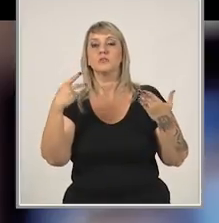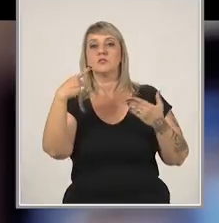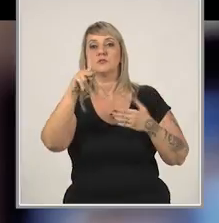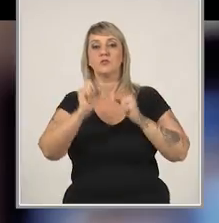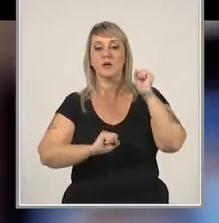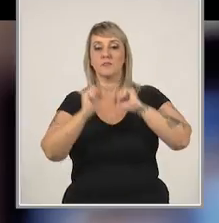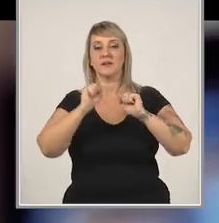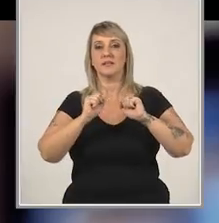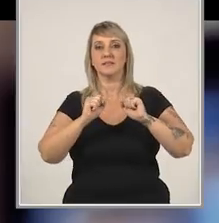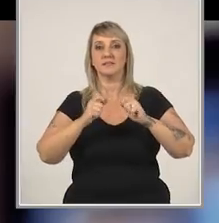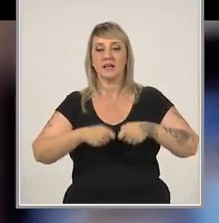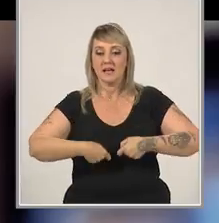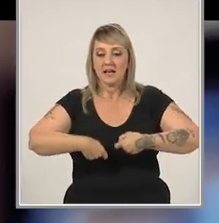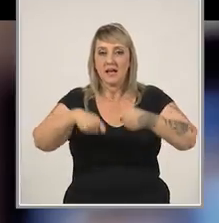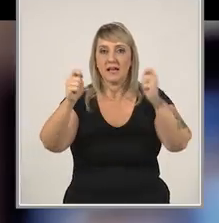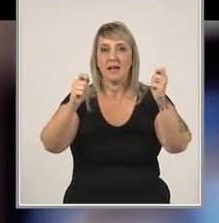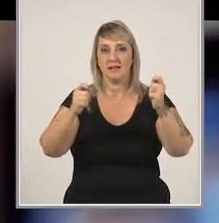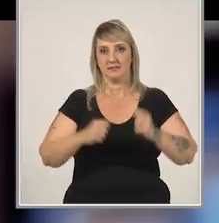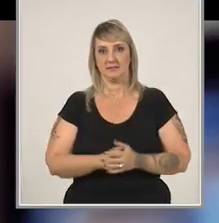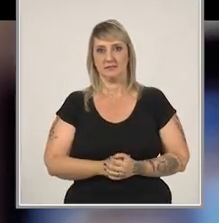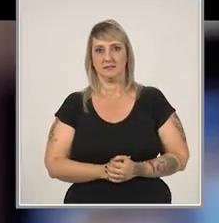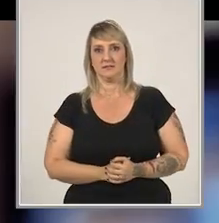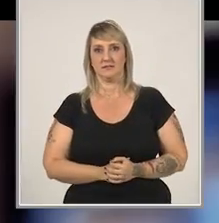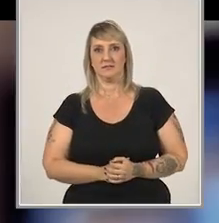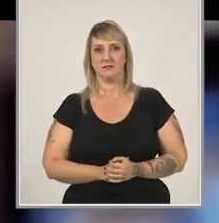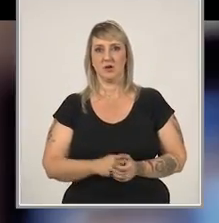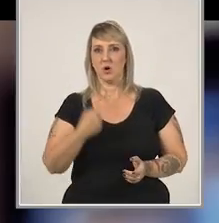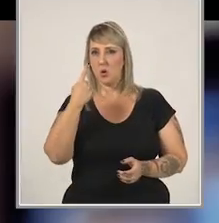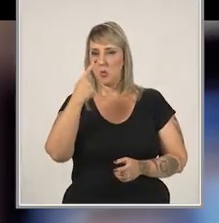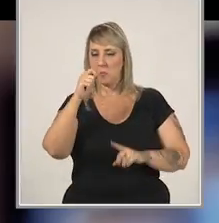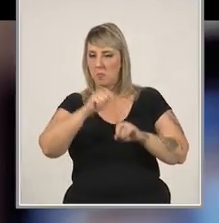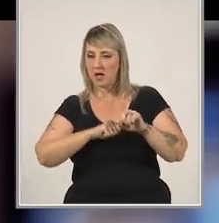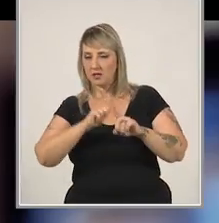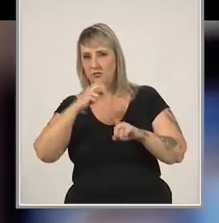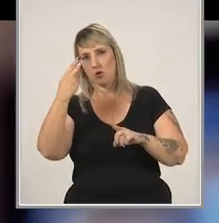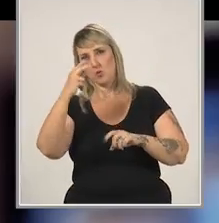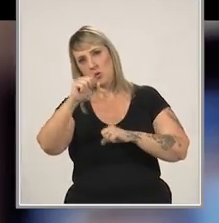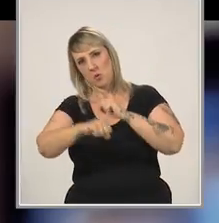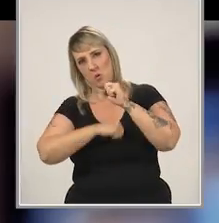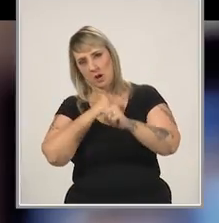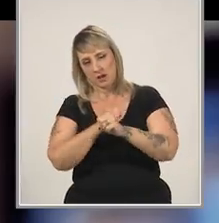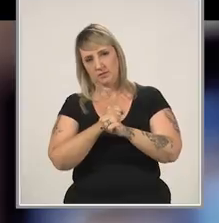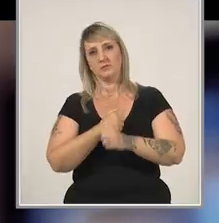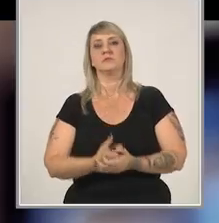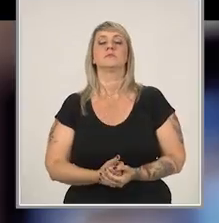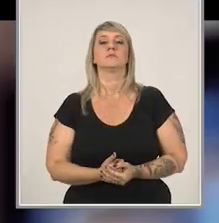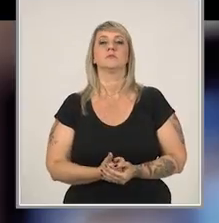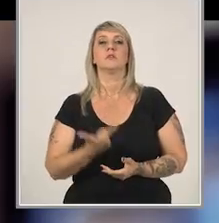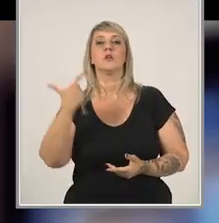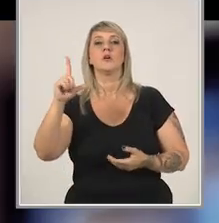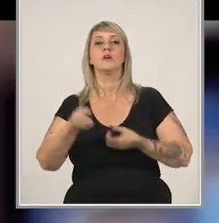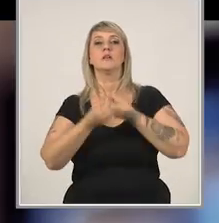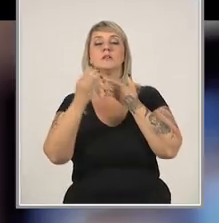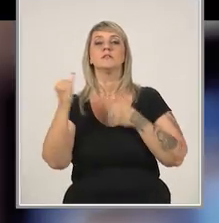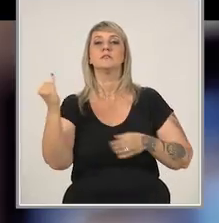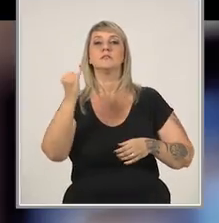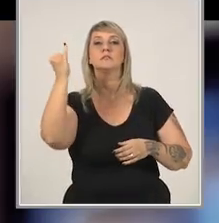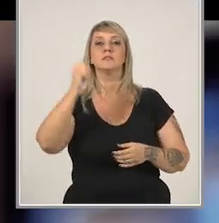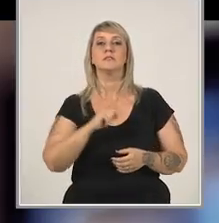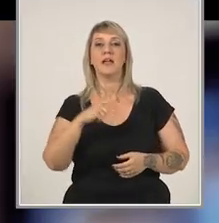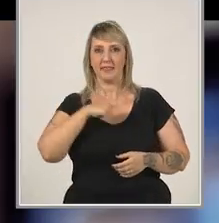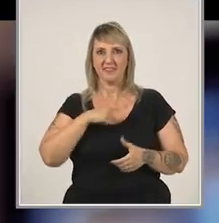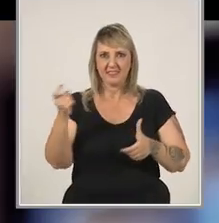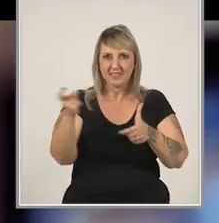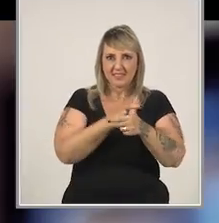recurso. Quanto que a sua empresa consome de capital, pelo mesmo período, no mês, no ano. Outra informação